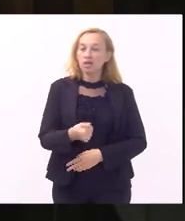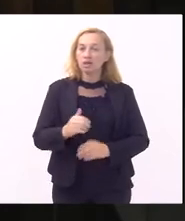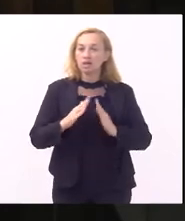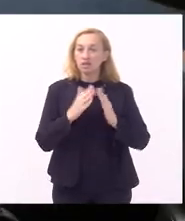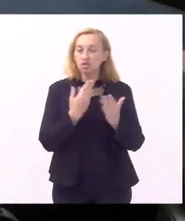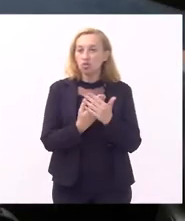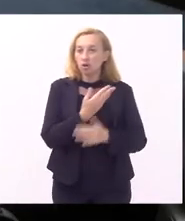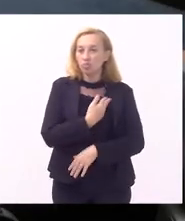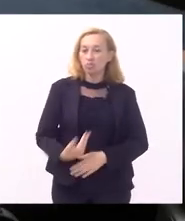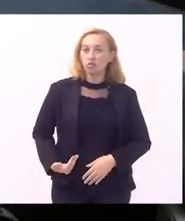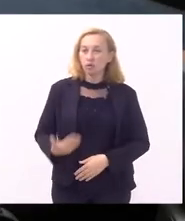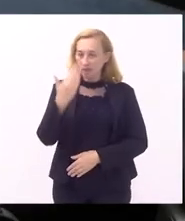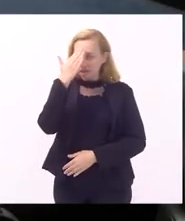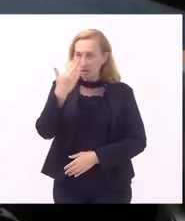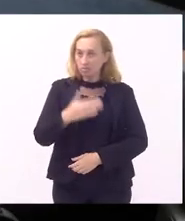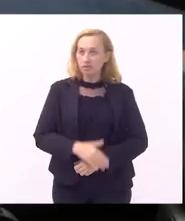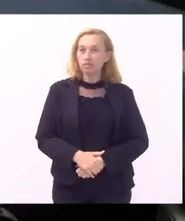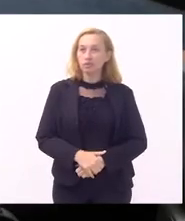obrigado